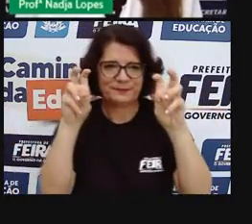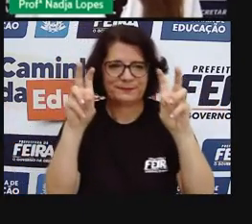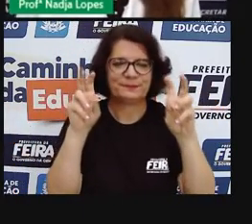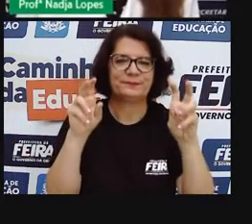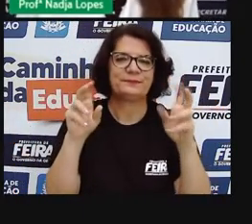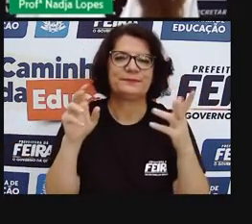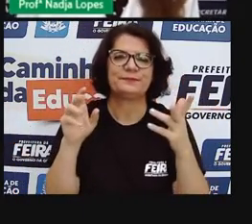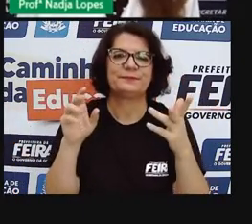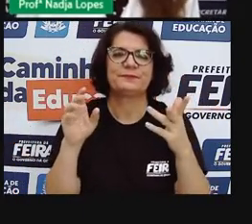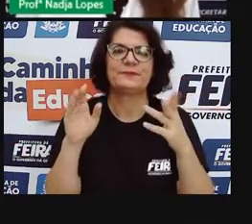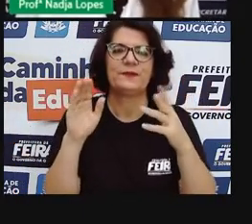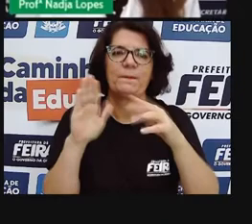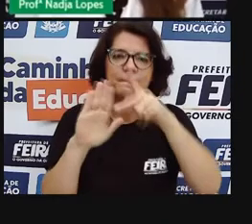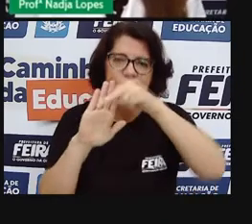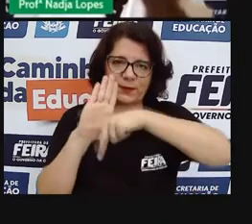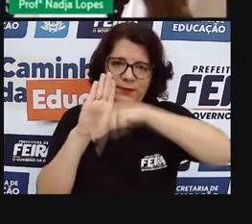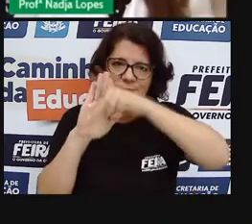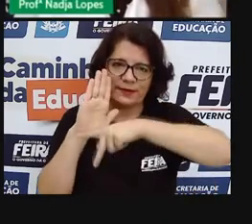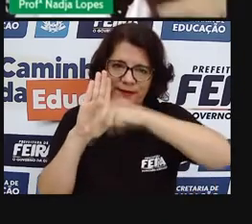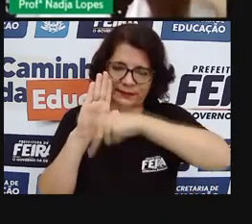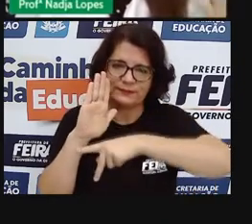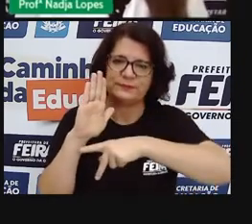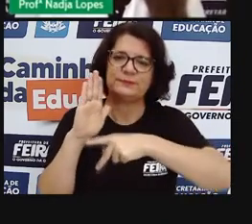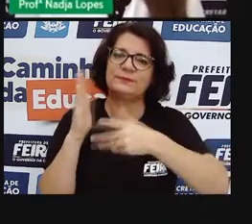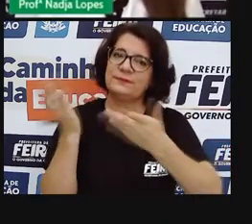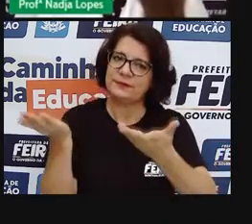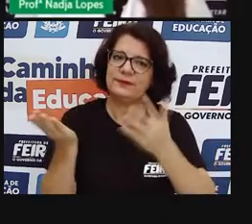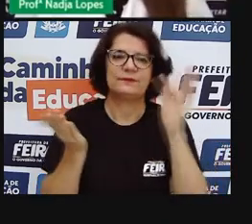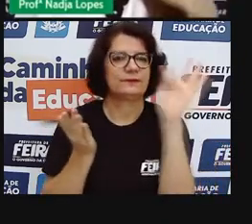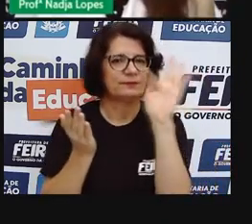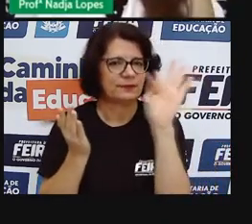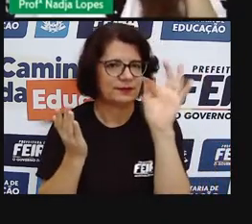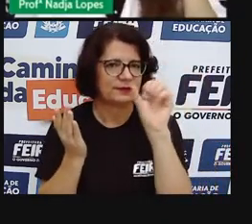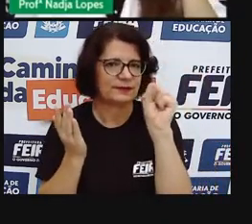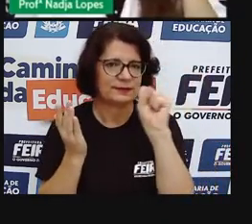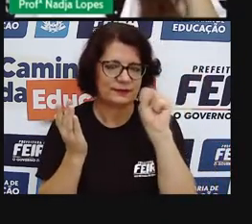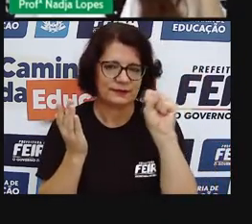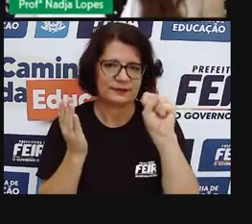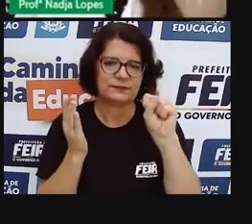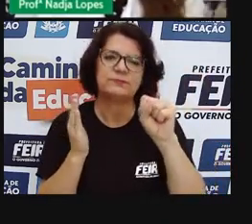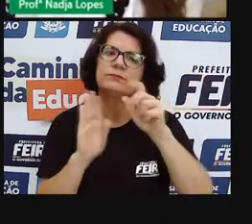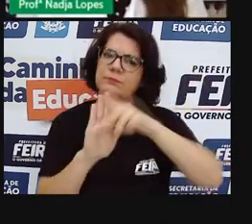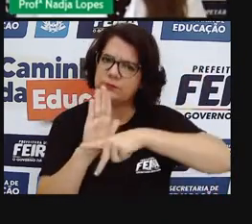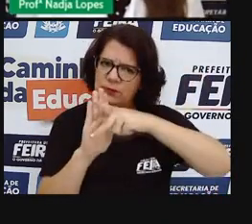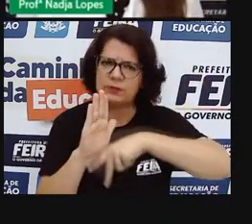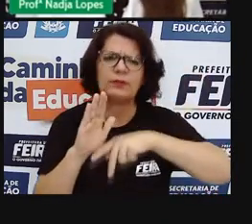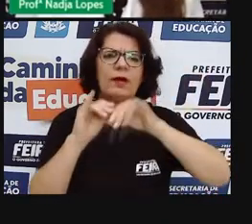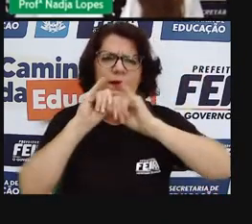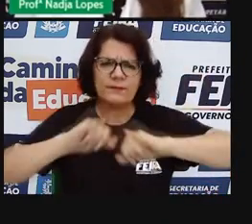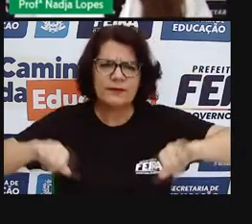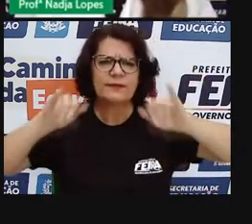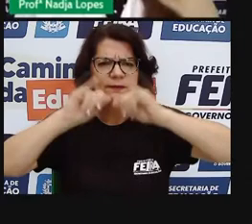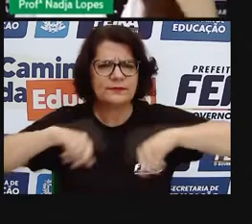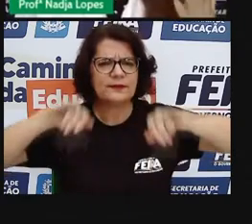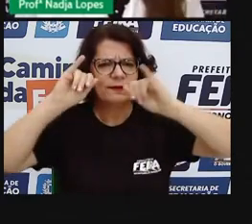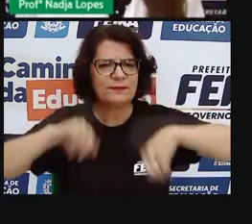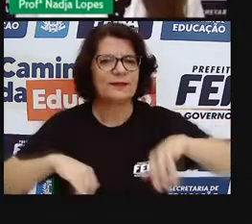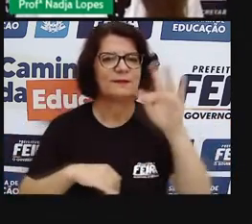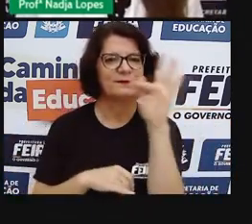o nosso projeto Feira de Santana. Você já tem percebido, né, que a gente tá falando muito da nossa cidade,